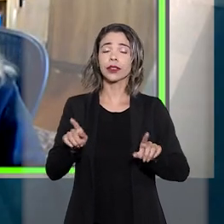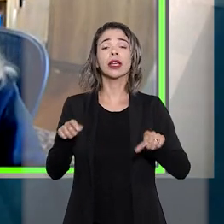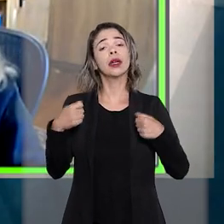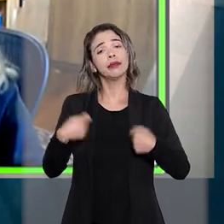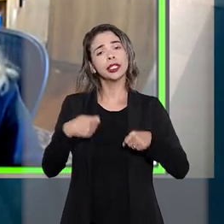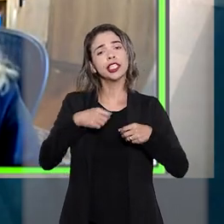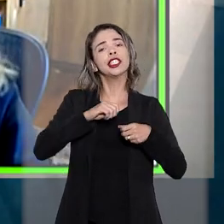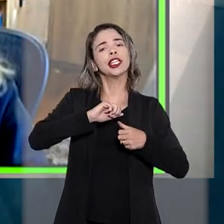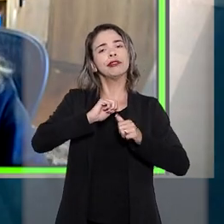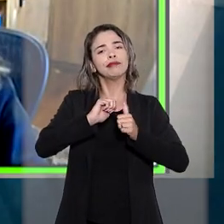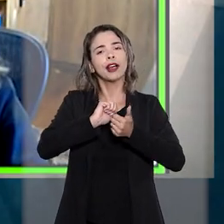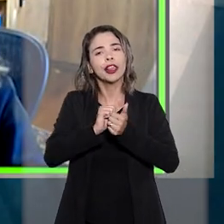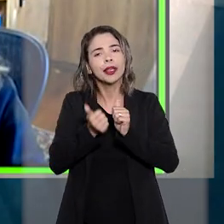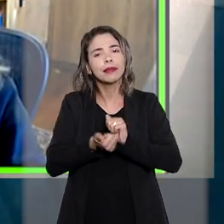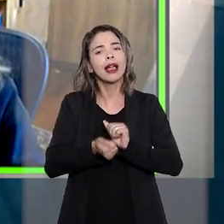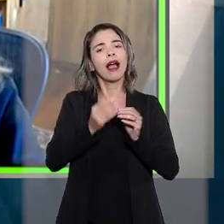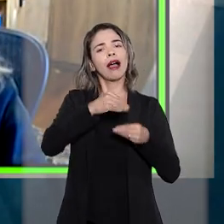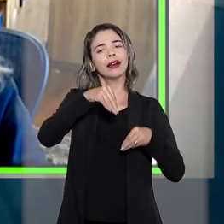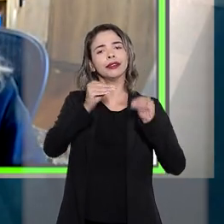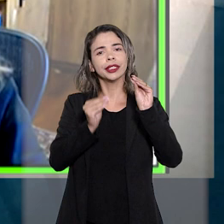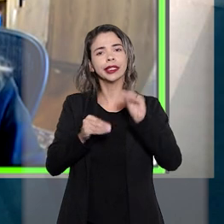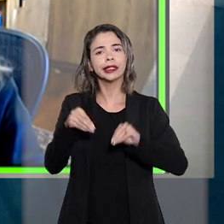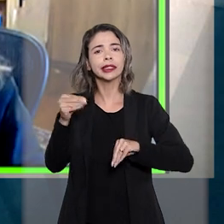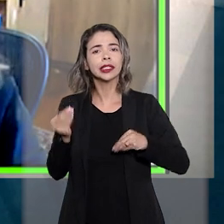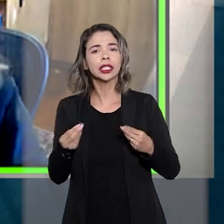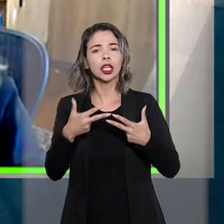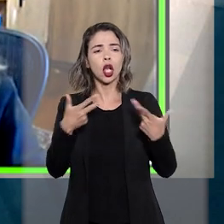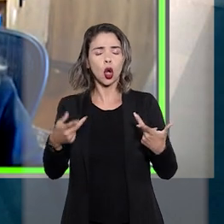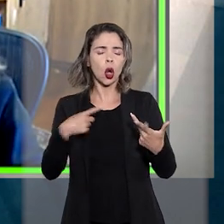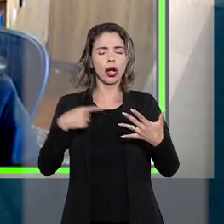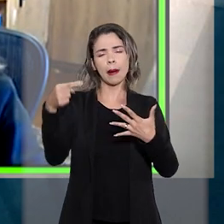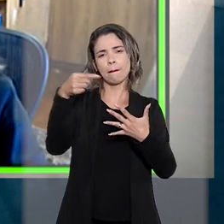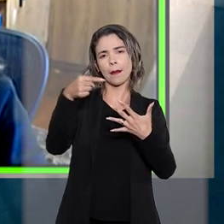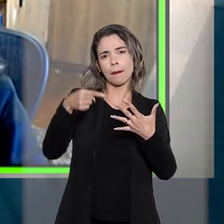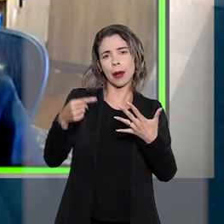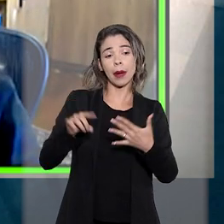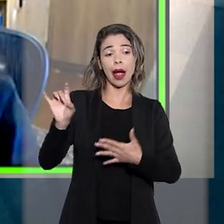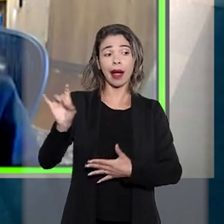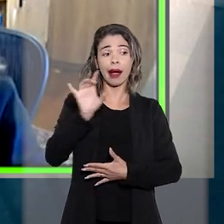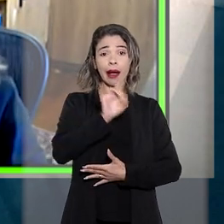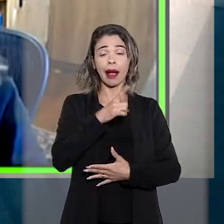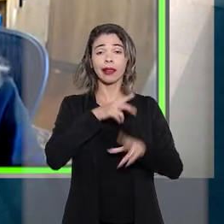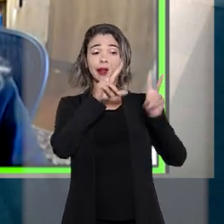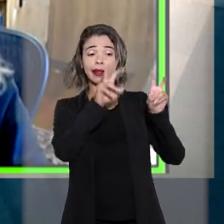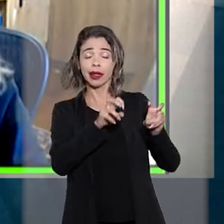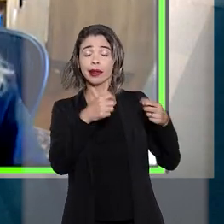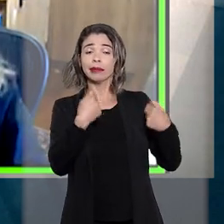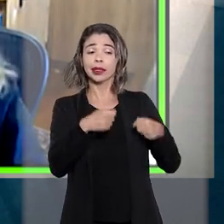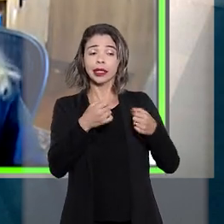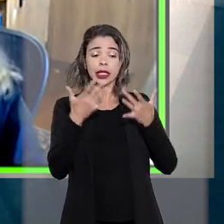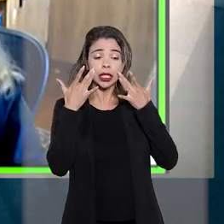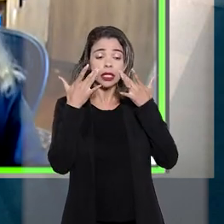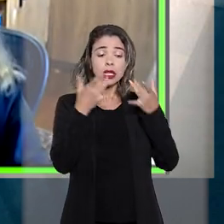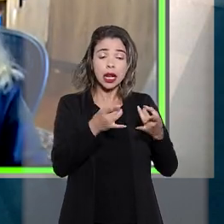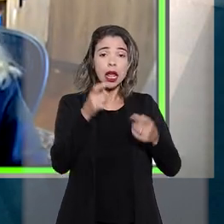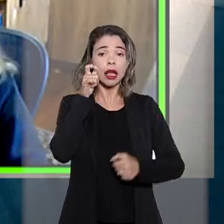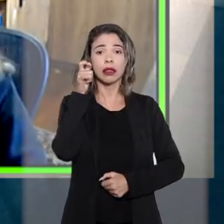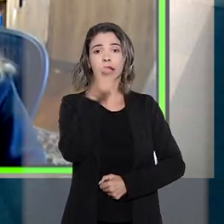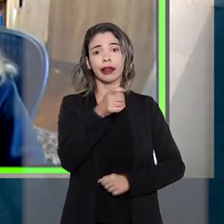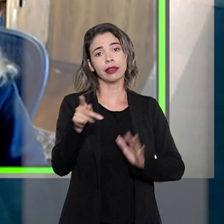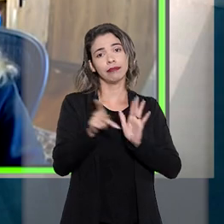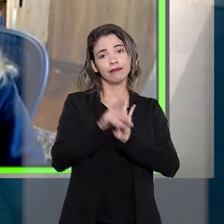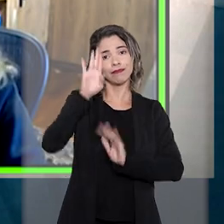magistrado são flexíveis nesse regime, sendo ponderadas a partir de cada caso concreto, sempre considerando o melhor